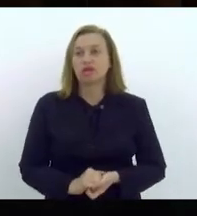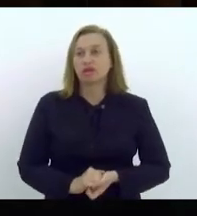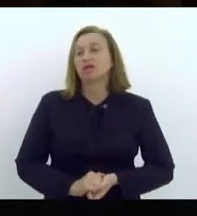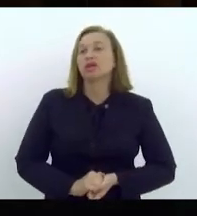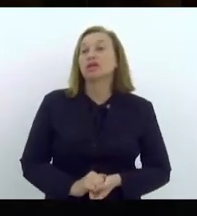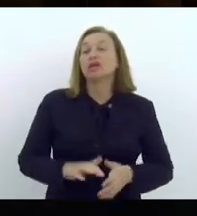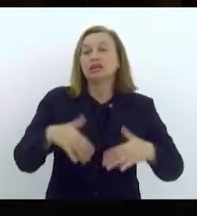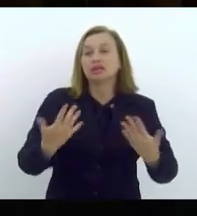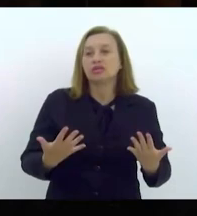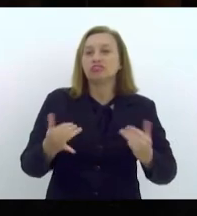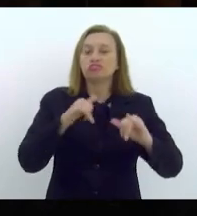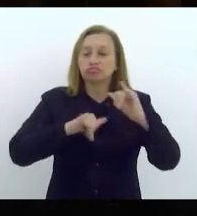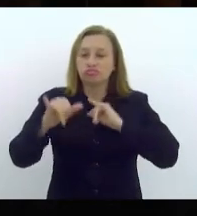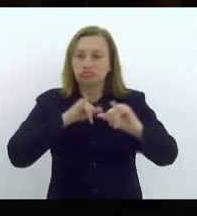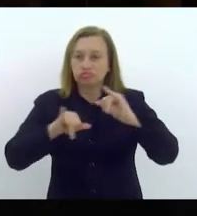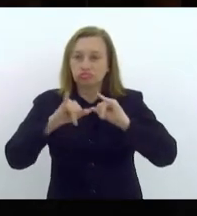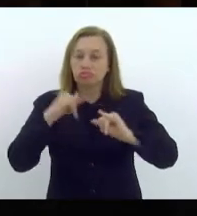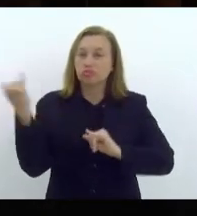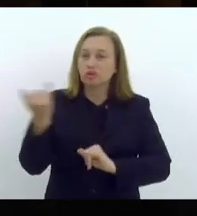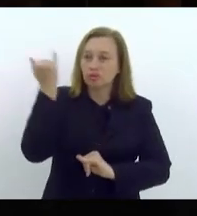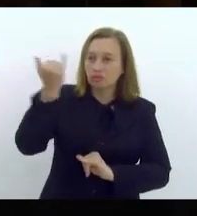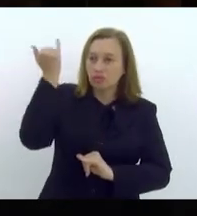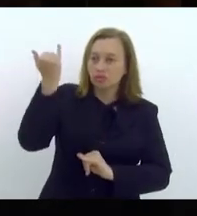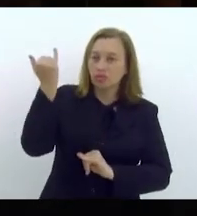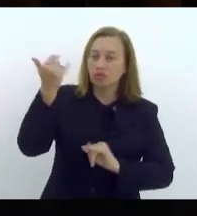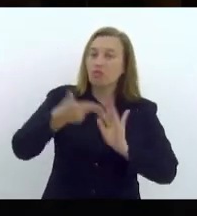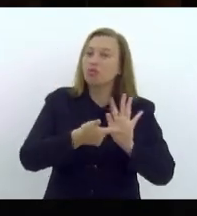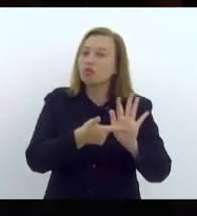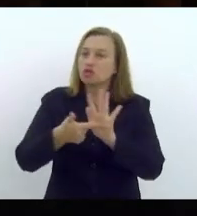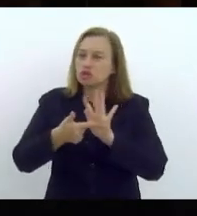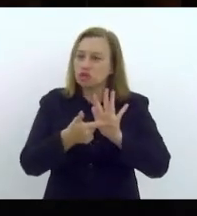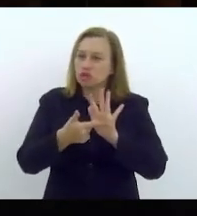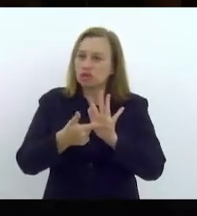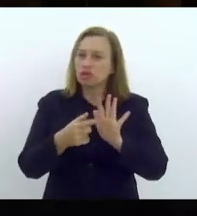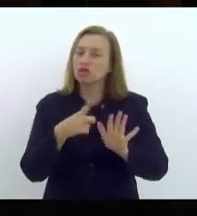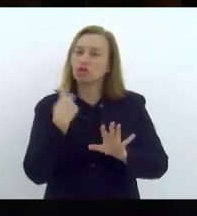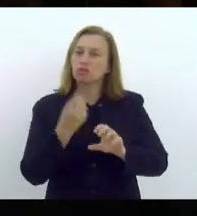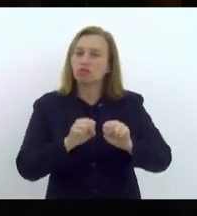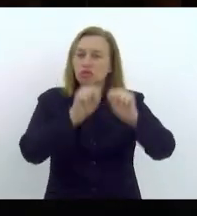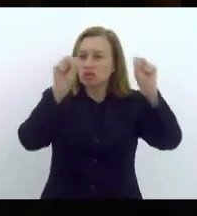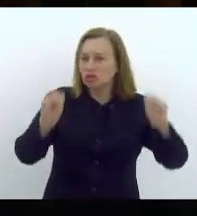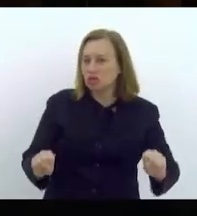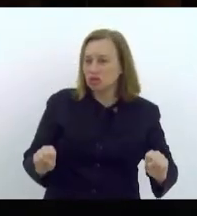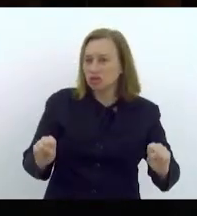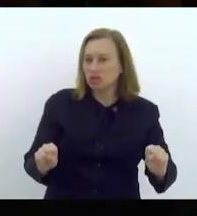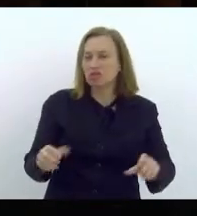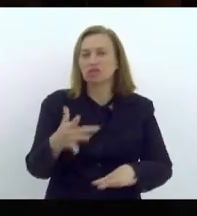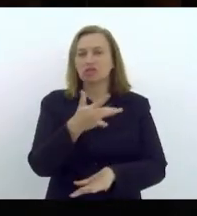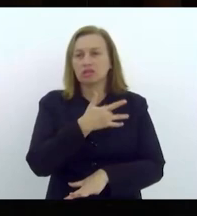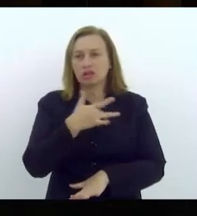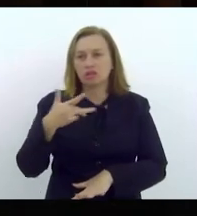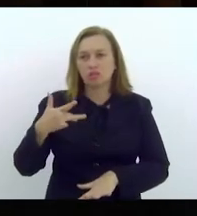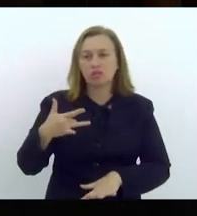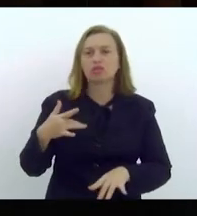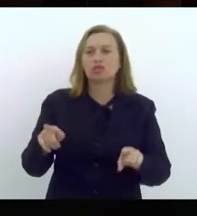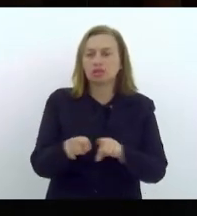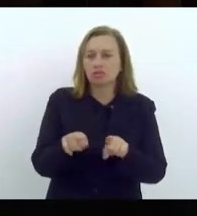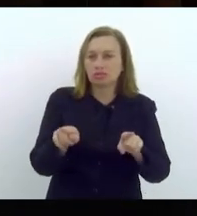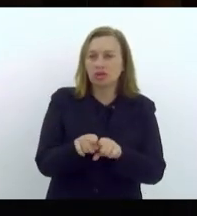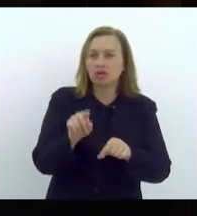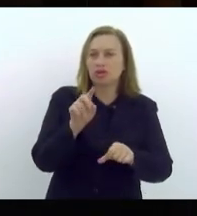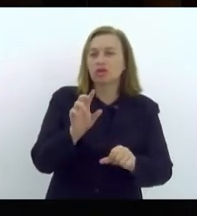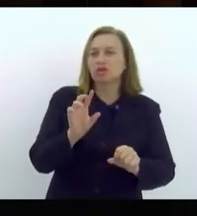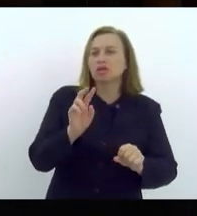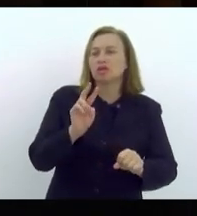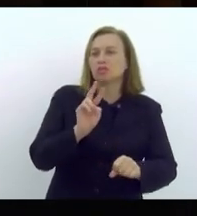Então, esse é um dado importante para revelar que o nosso sistema de rede de proteção não está